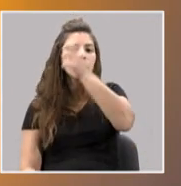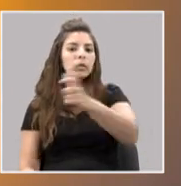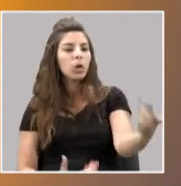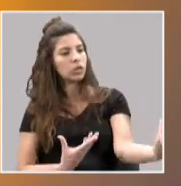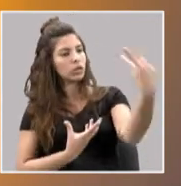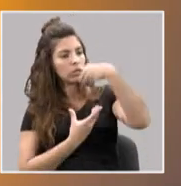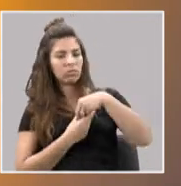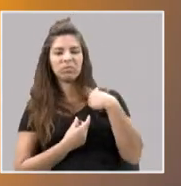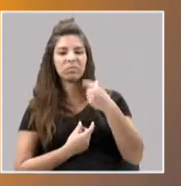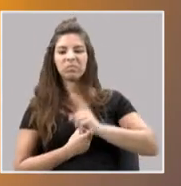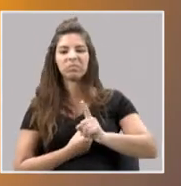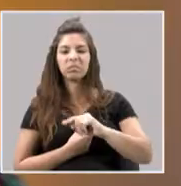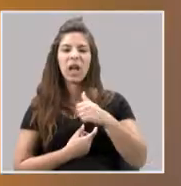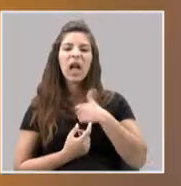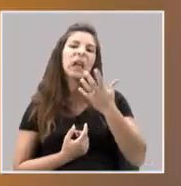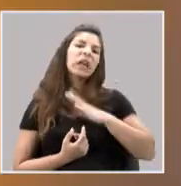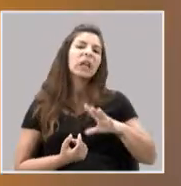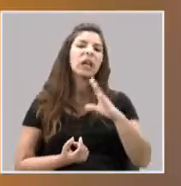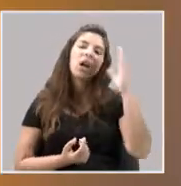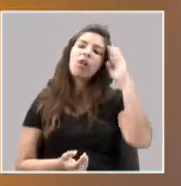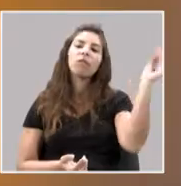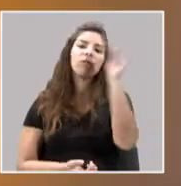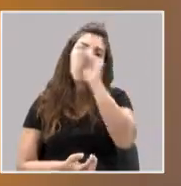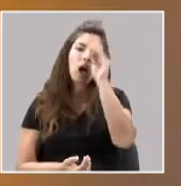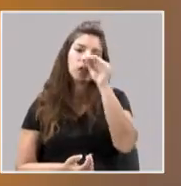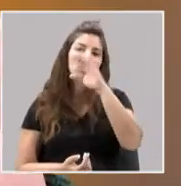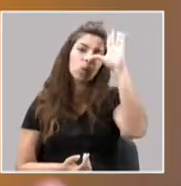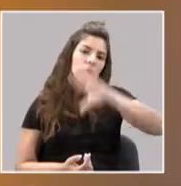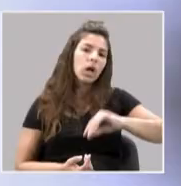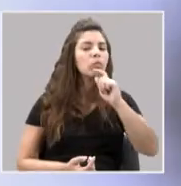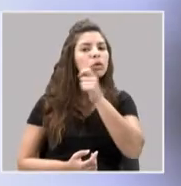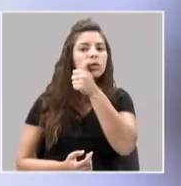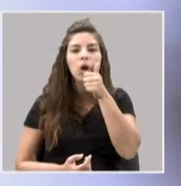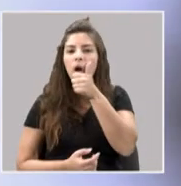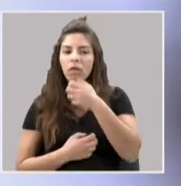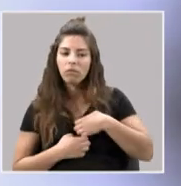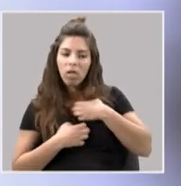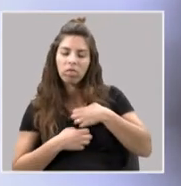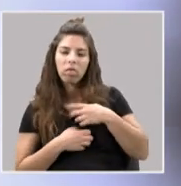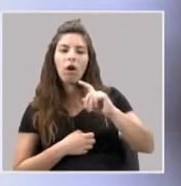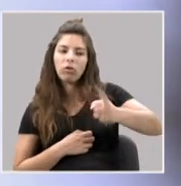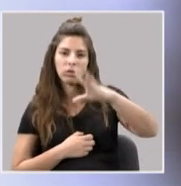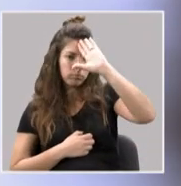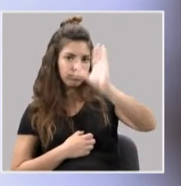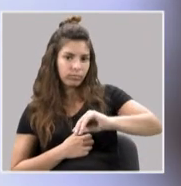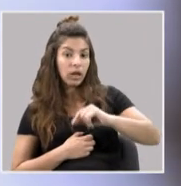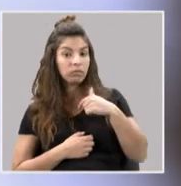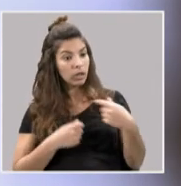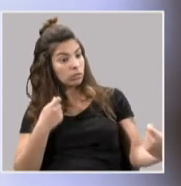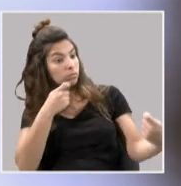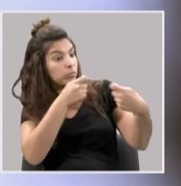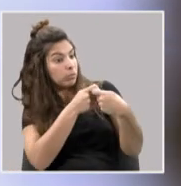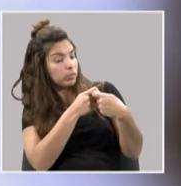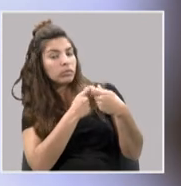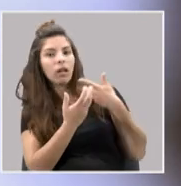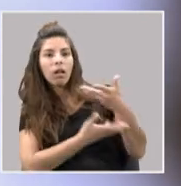se envolveriam tanto na história. Pensariam, ok, ela criou uma personagem, portanto ela não sabe o que nós sofremos. E eu sei que, se as pessoas criassem alguma empatia